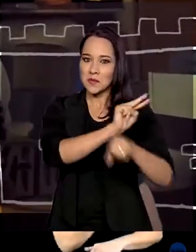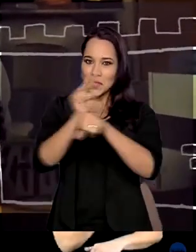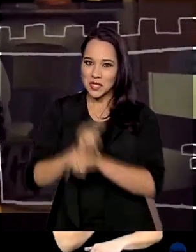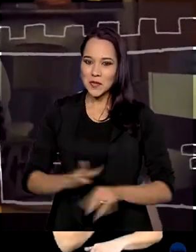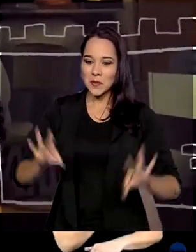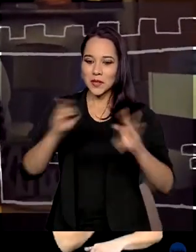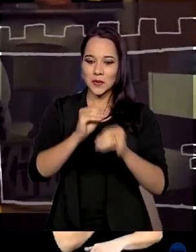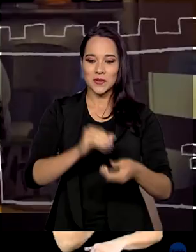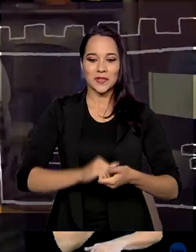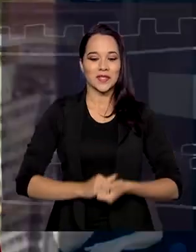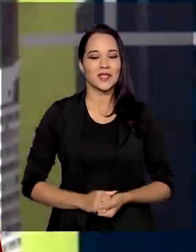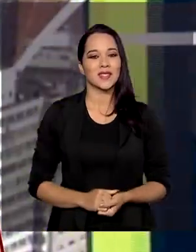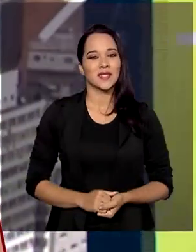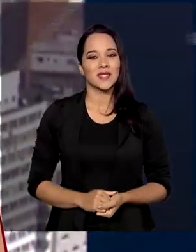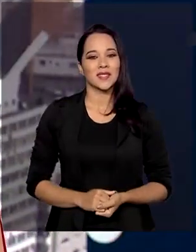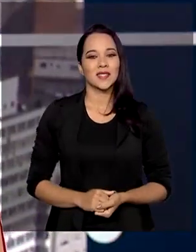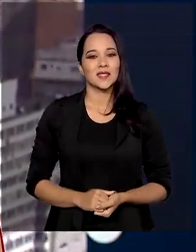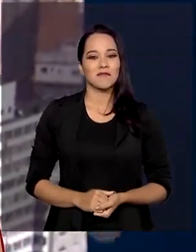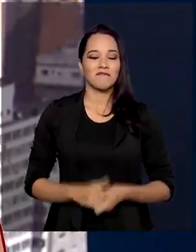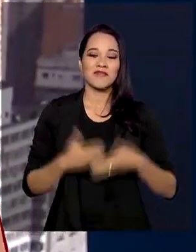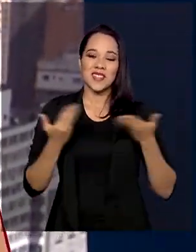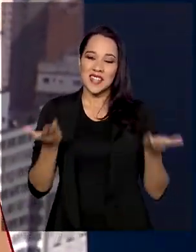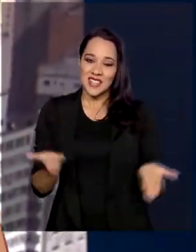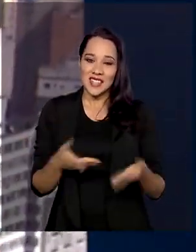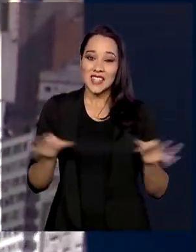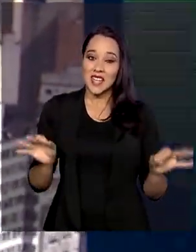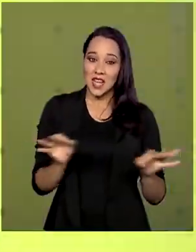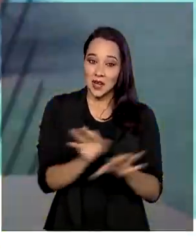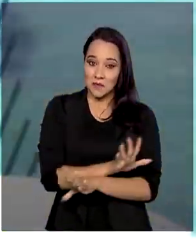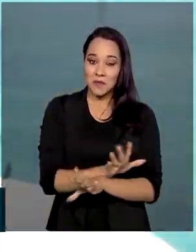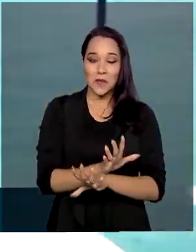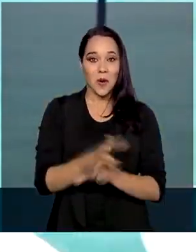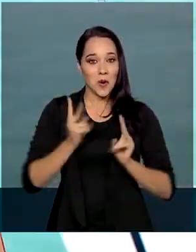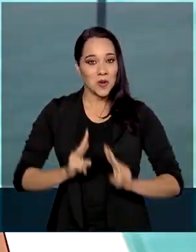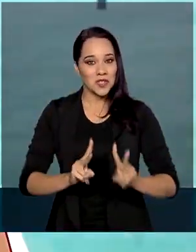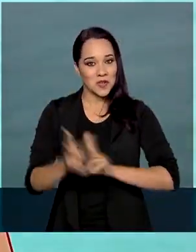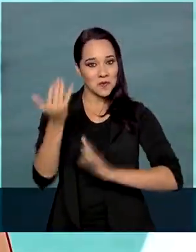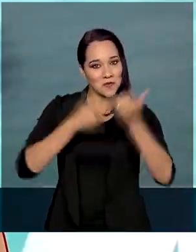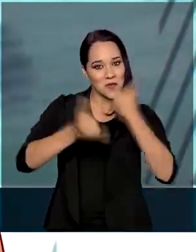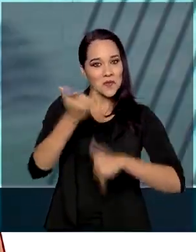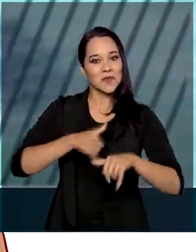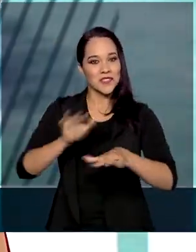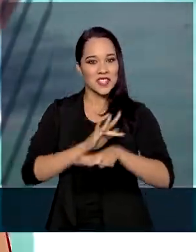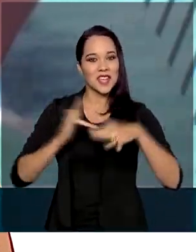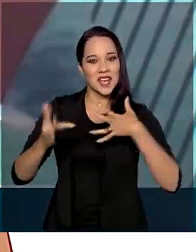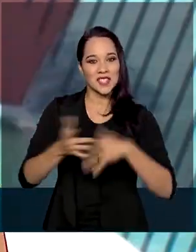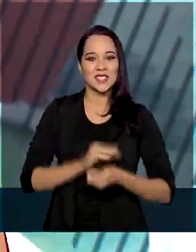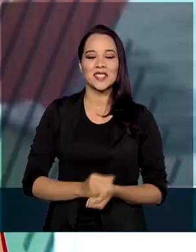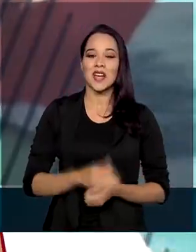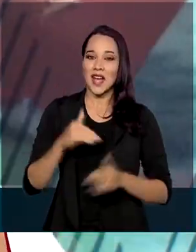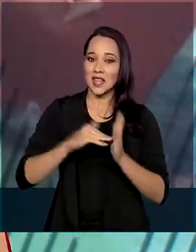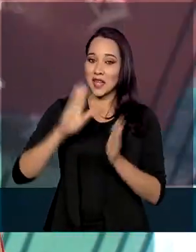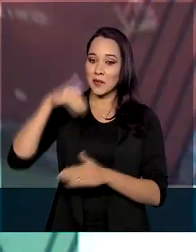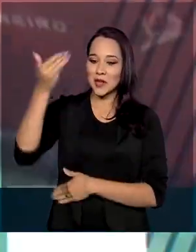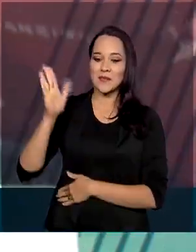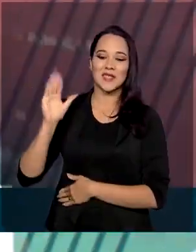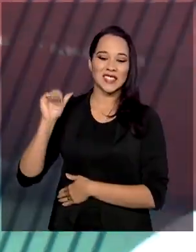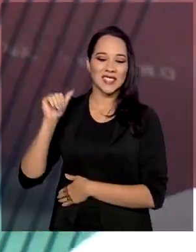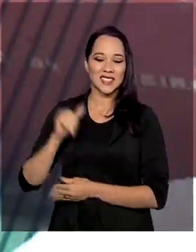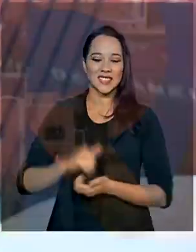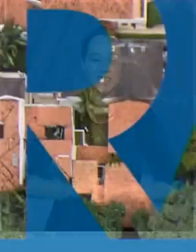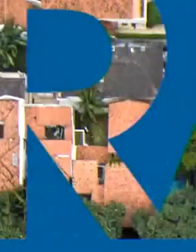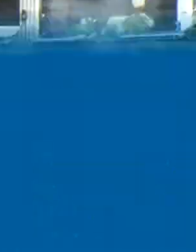para todos. Essa edição termina aqui. Continue bem informado pelas nossas redes sociais. Até a próxima edição.